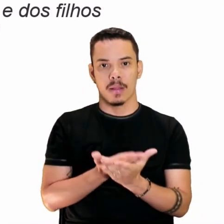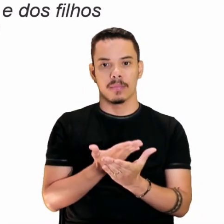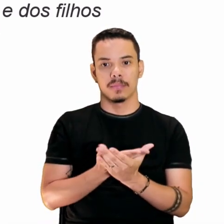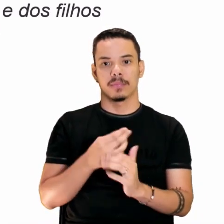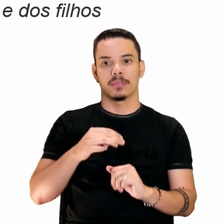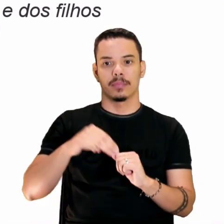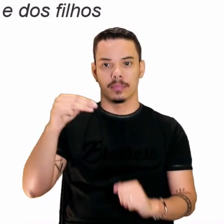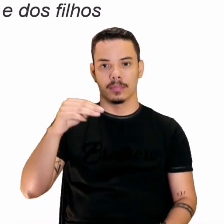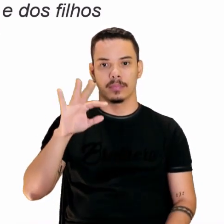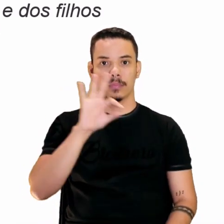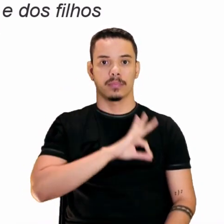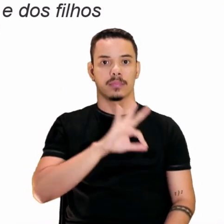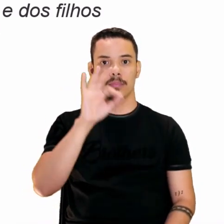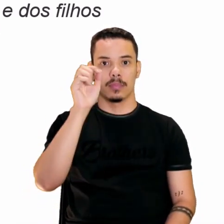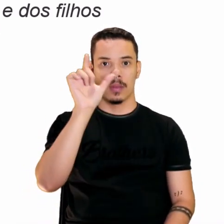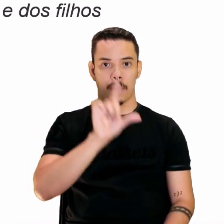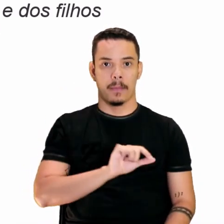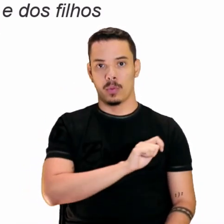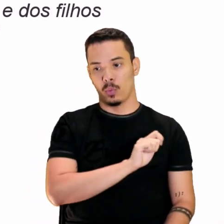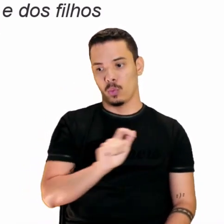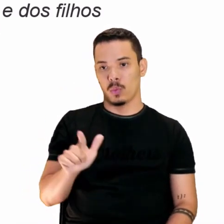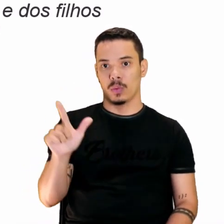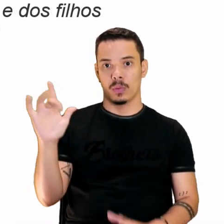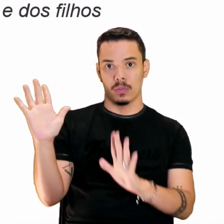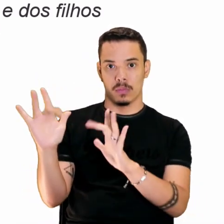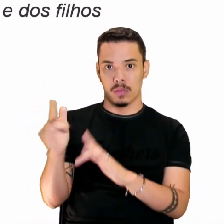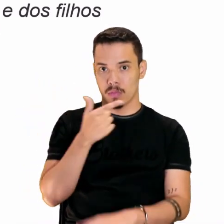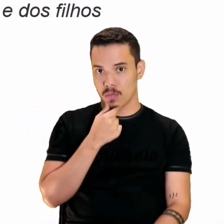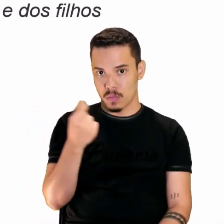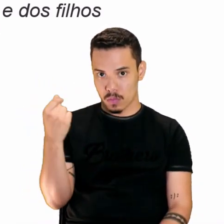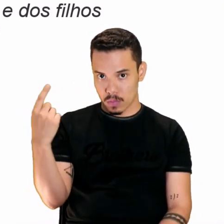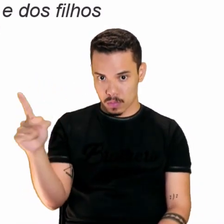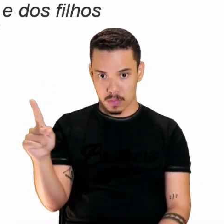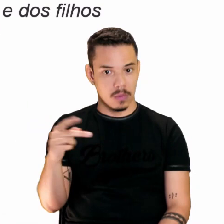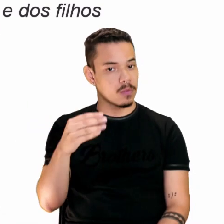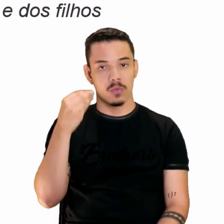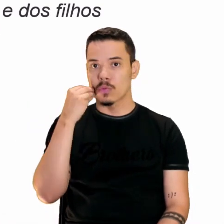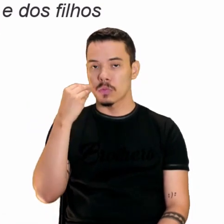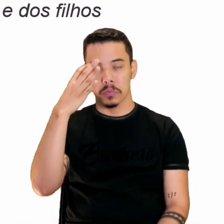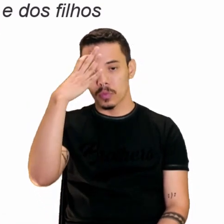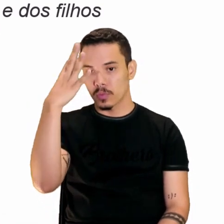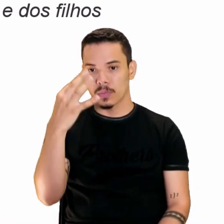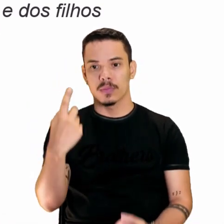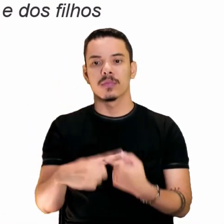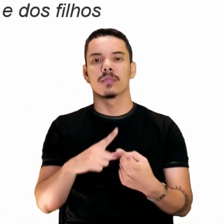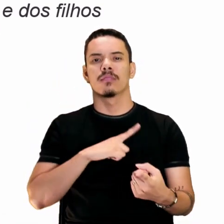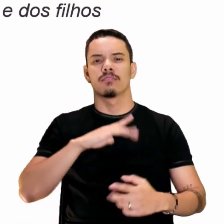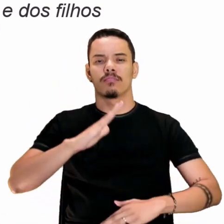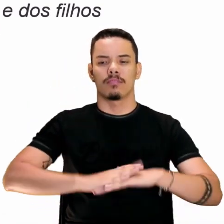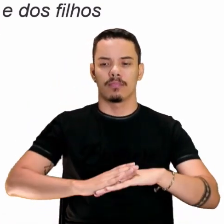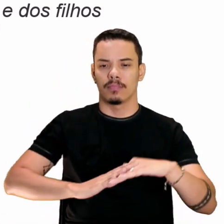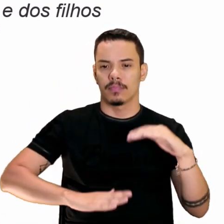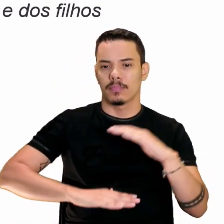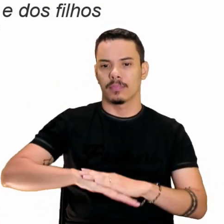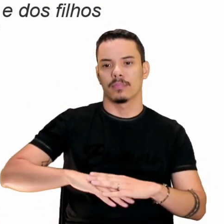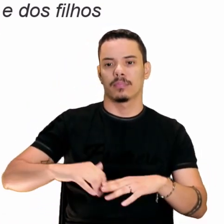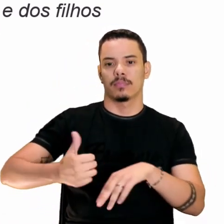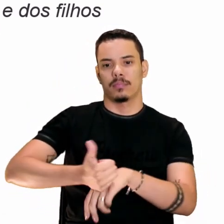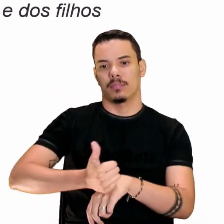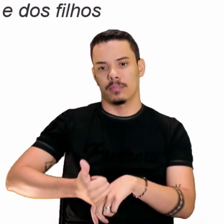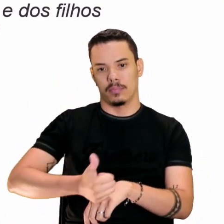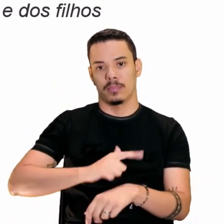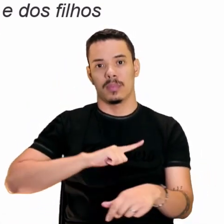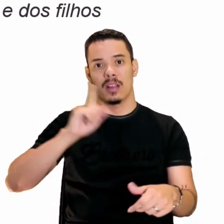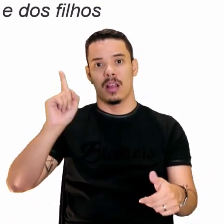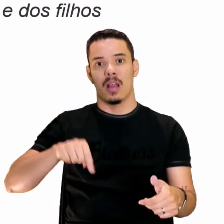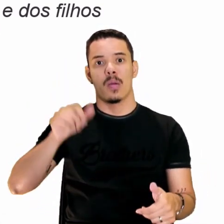ganha menos que um namorado. E não entende o porquê. Tem talento de equilibrista. Ela é muitas.